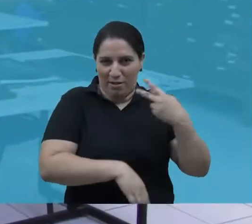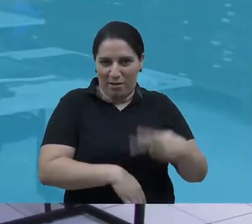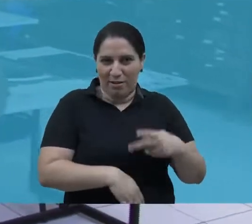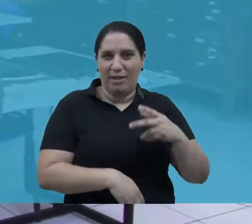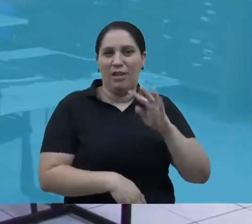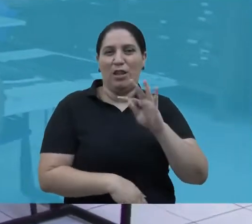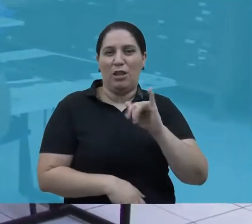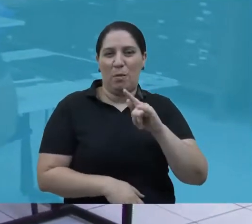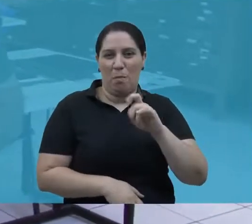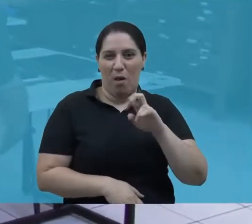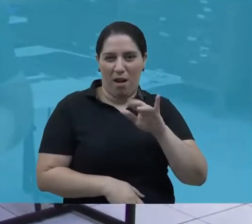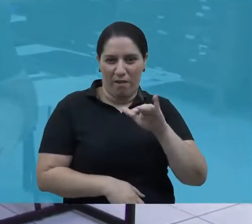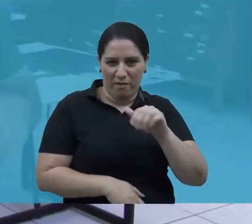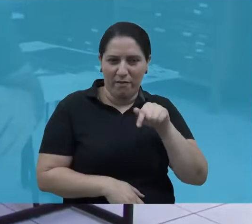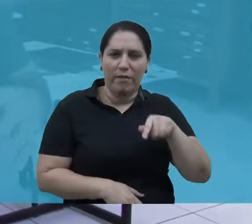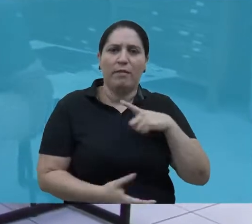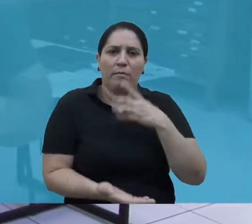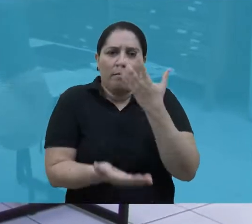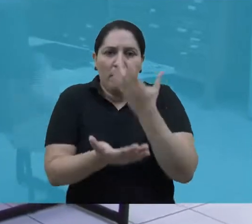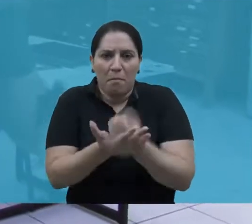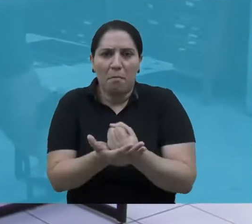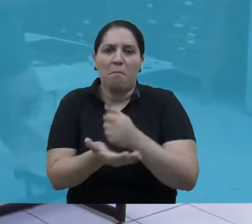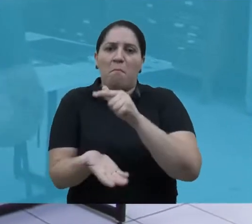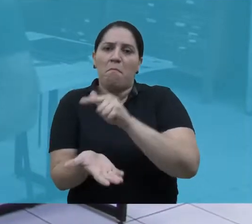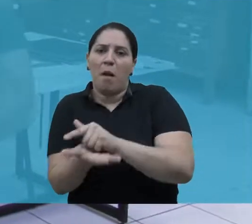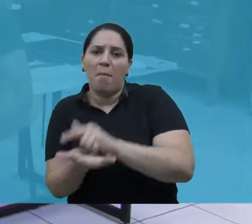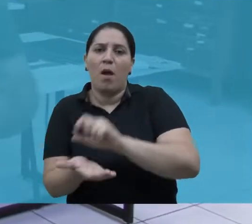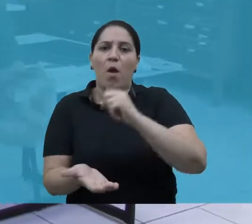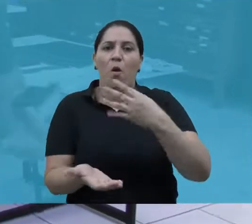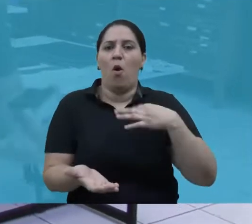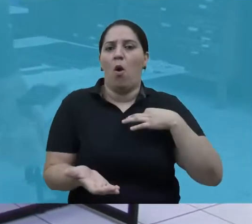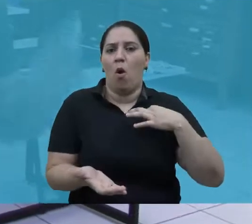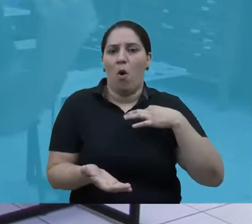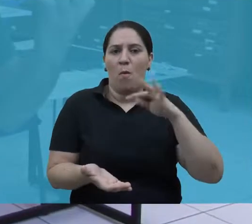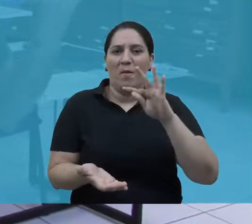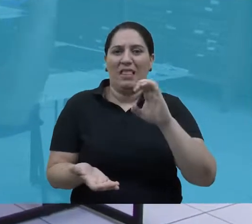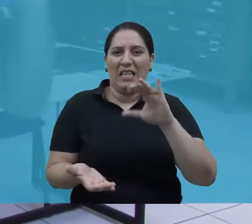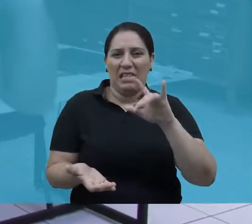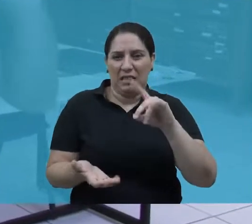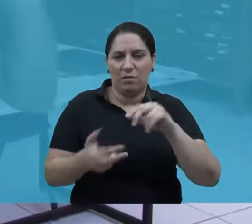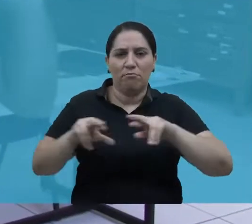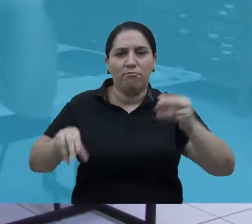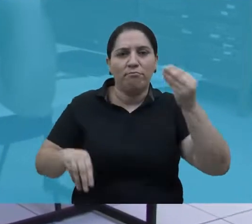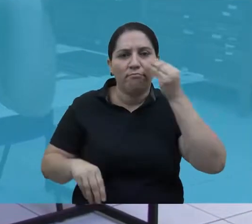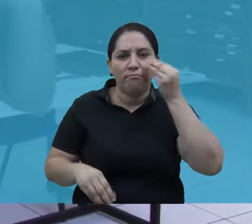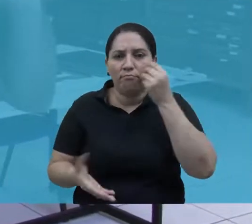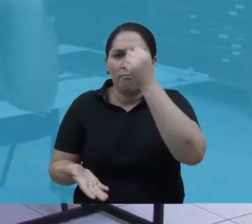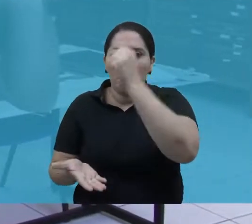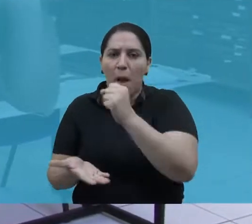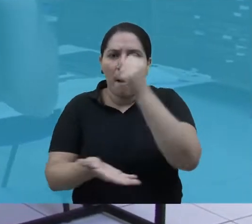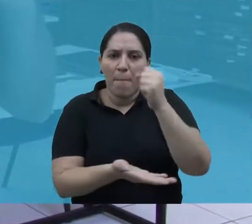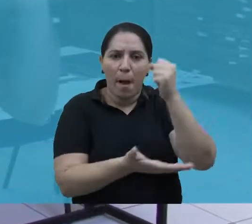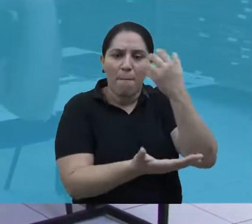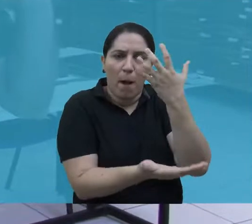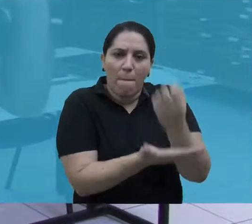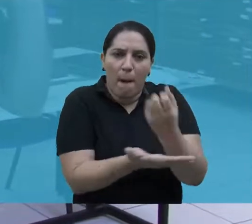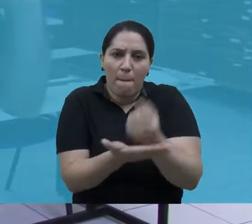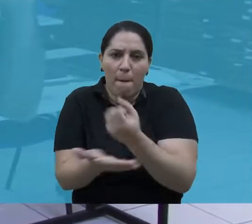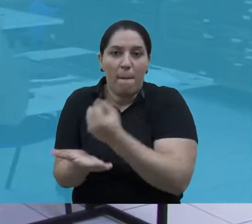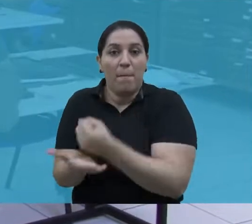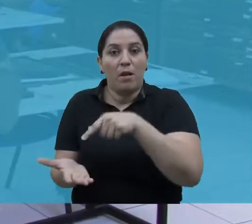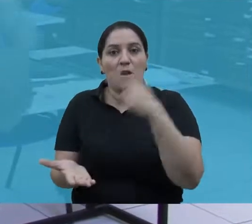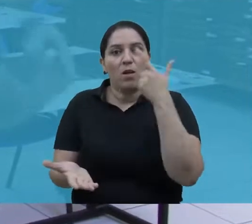Ceará. Aqui, os alunos aprendem a criar impressões em tecido e papel utilizando tipos móveis como este. Um